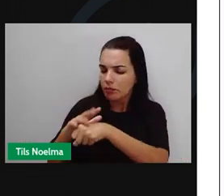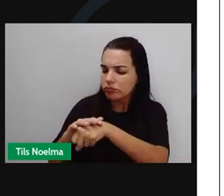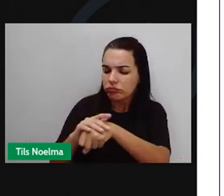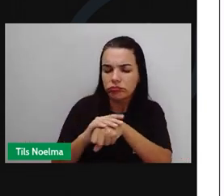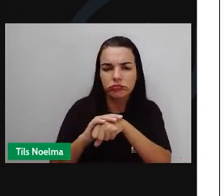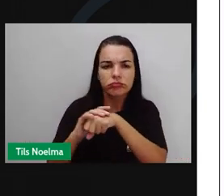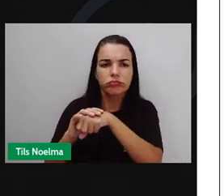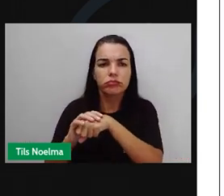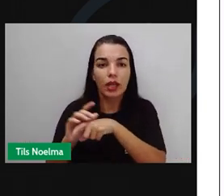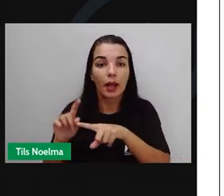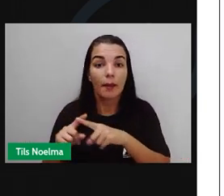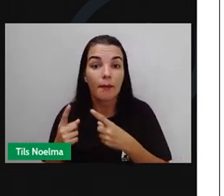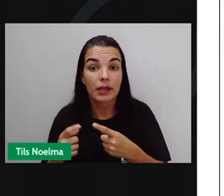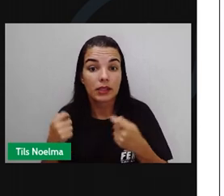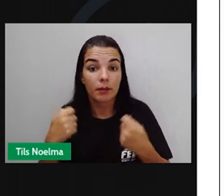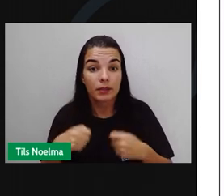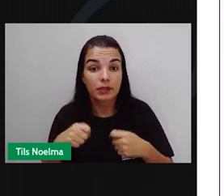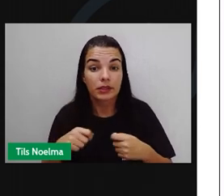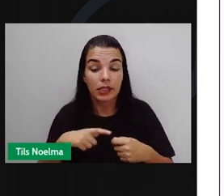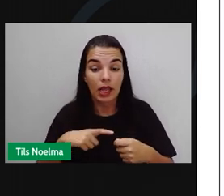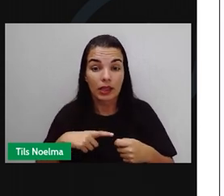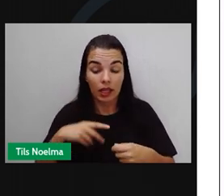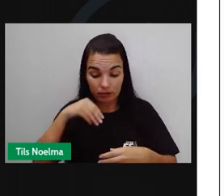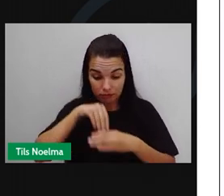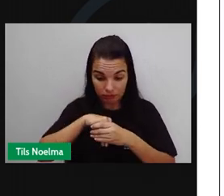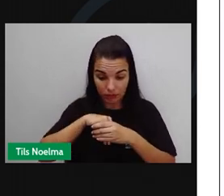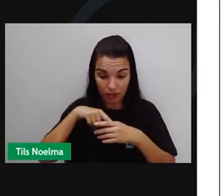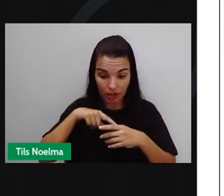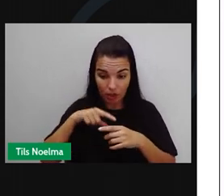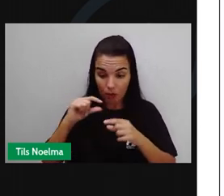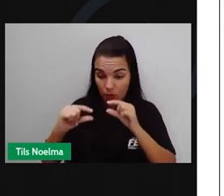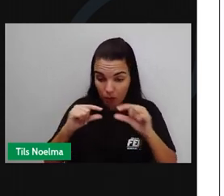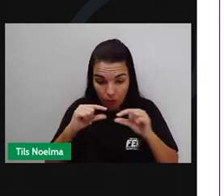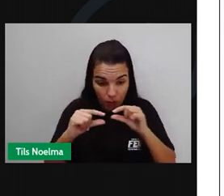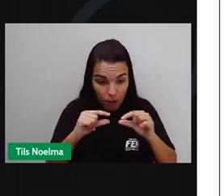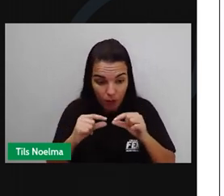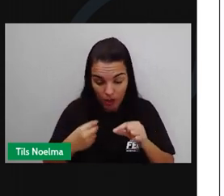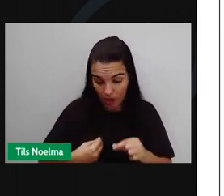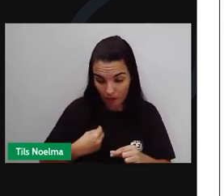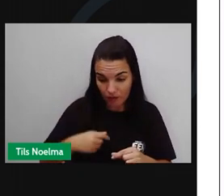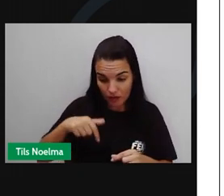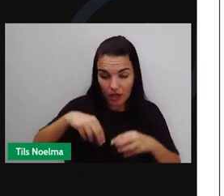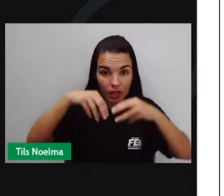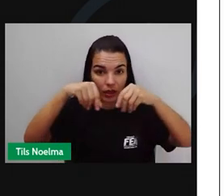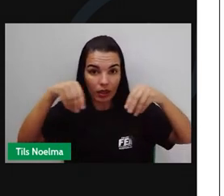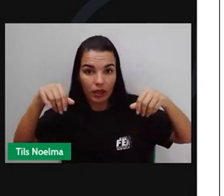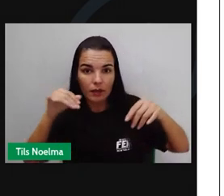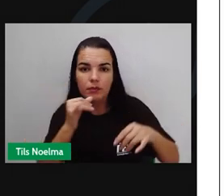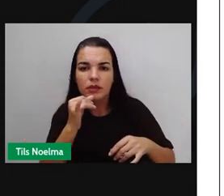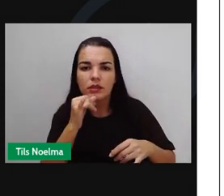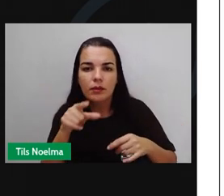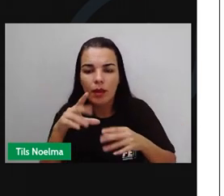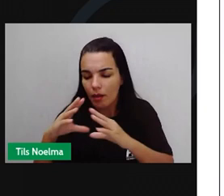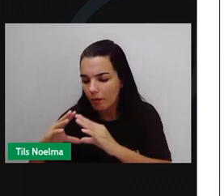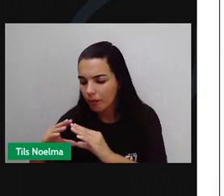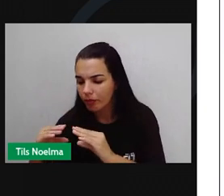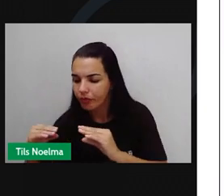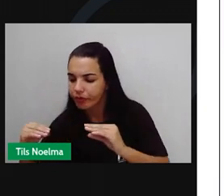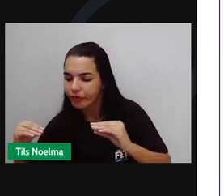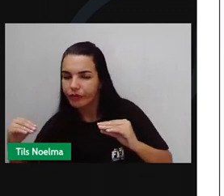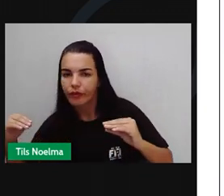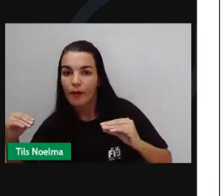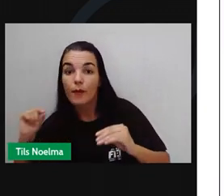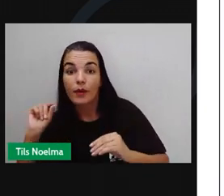micro-organismos são necessários para a manutenção da vida na Terra, que, por exemplo, realizam a decomposição. Ou seja,